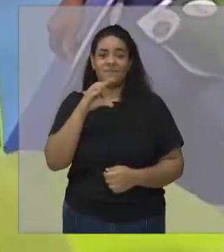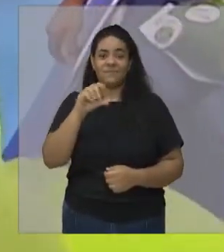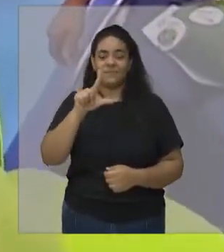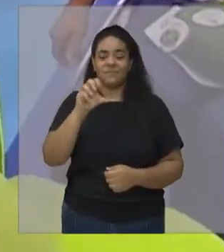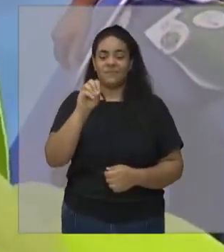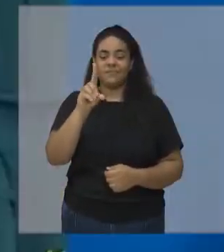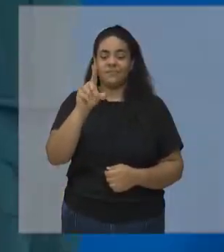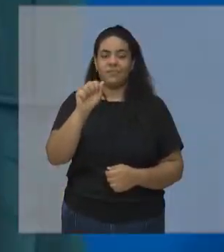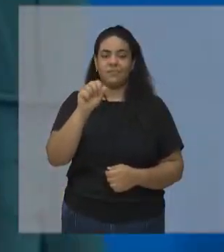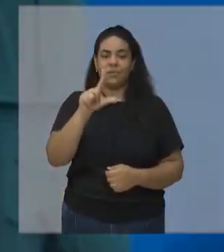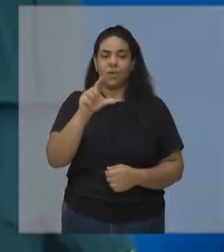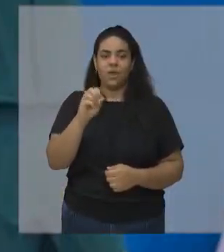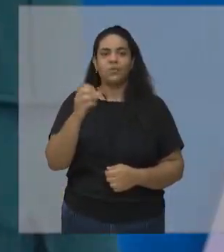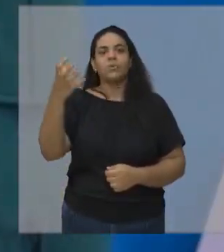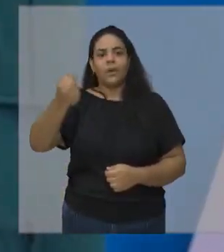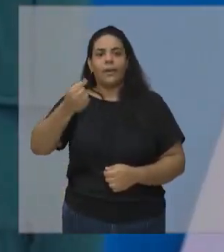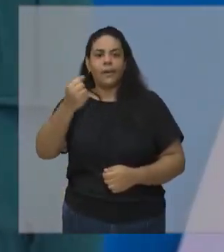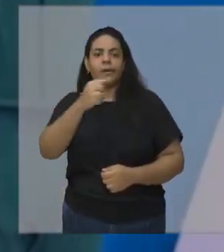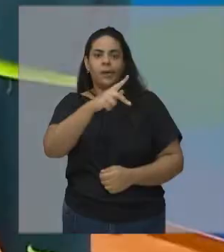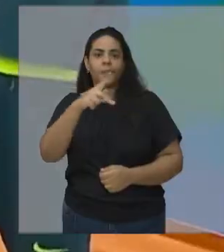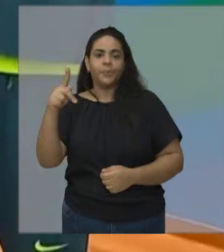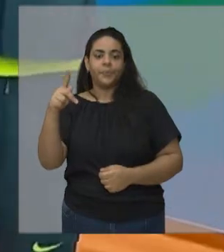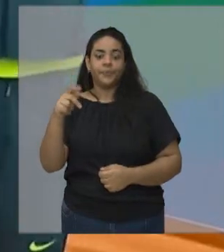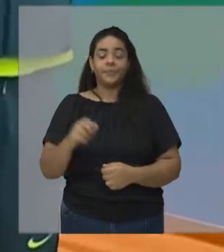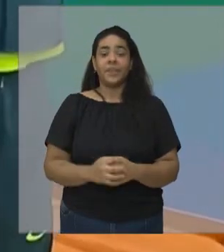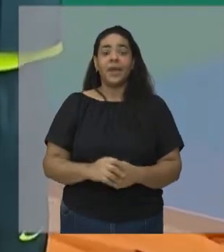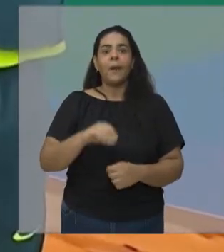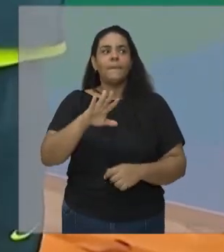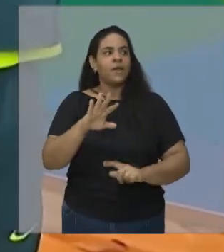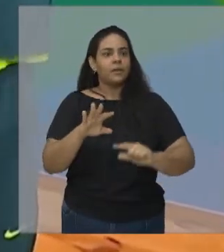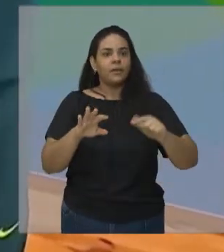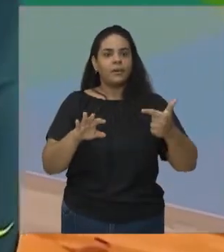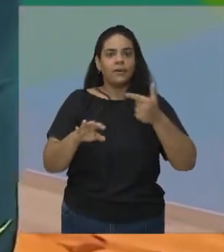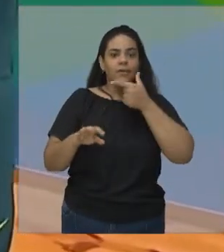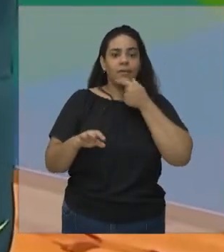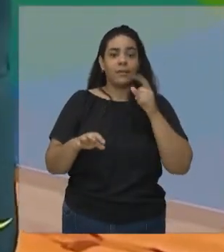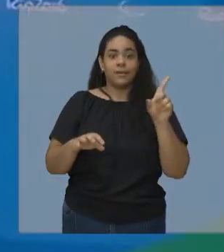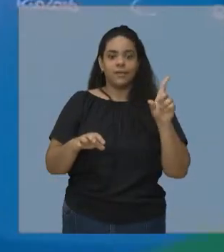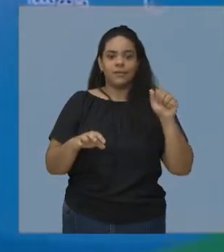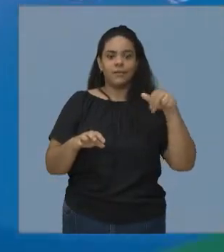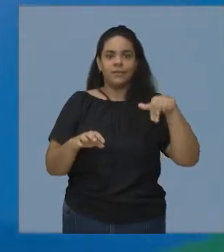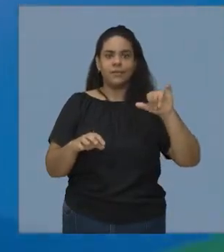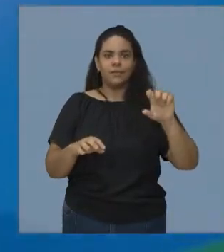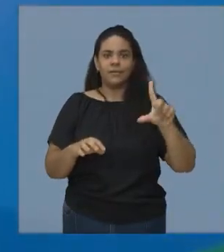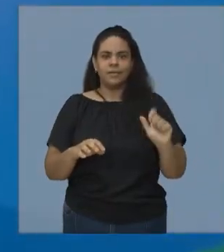o outro. A Rio 2016 foi a terceira Paralimpíada de Daniel Dias.